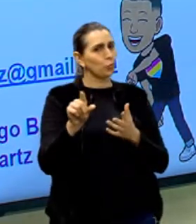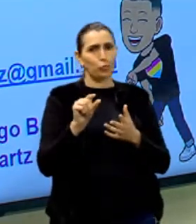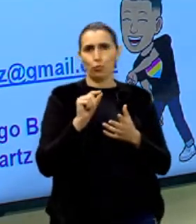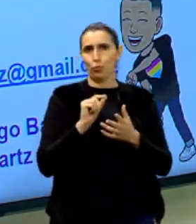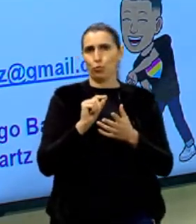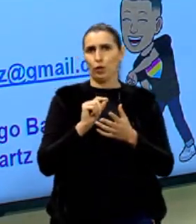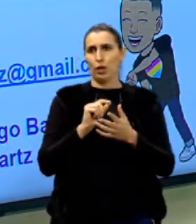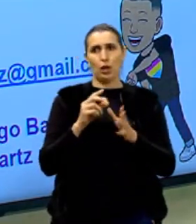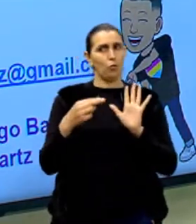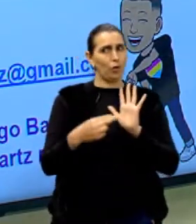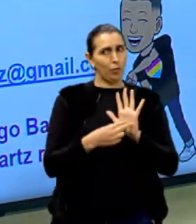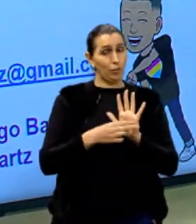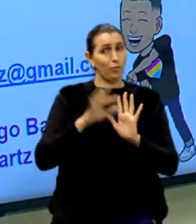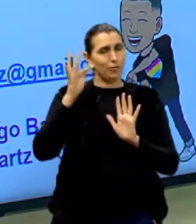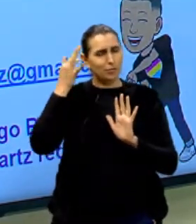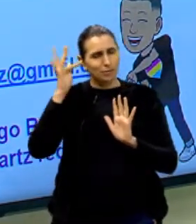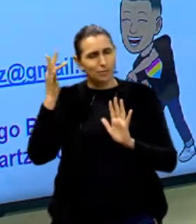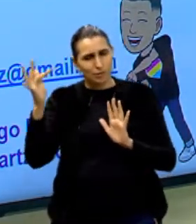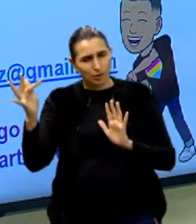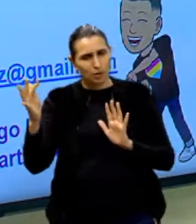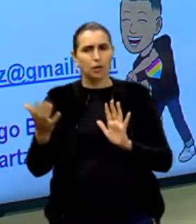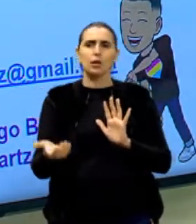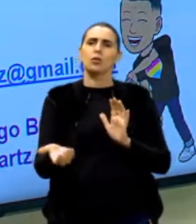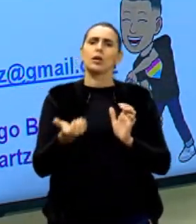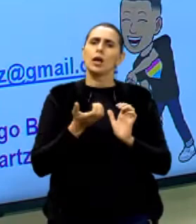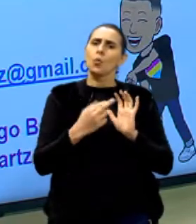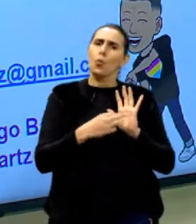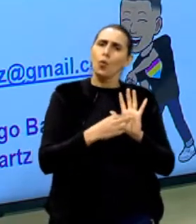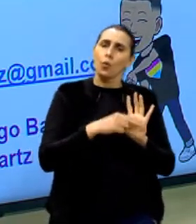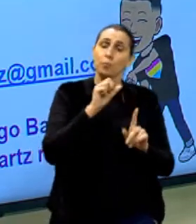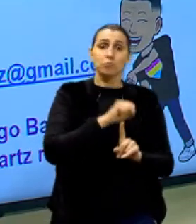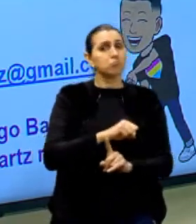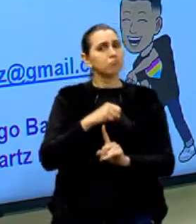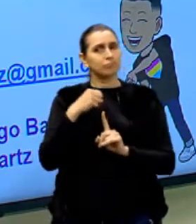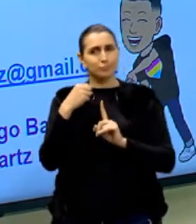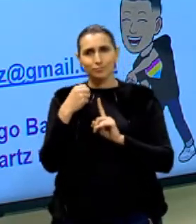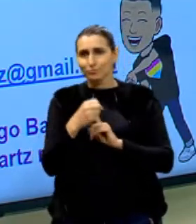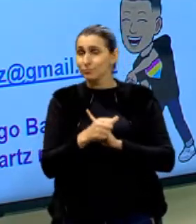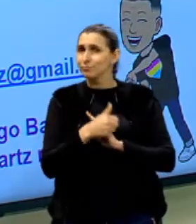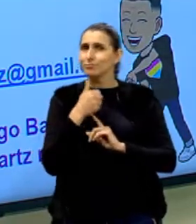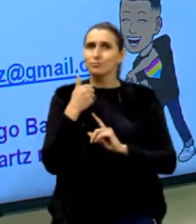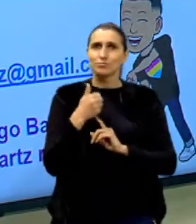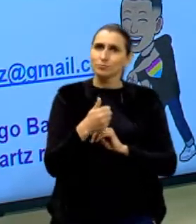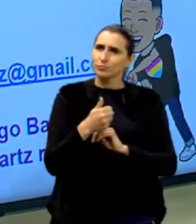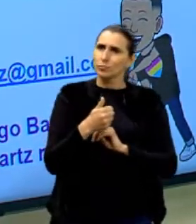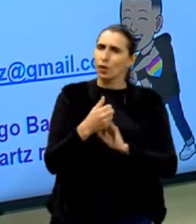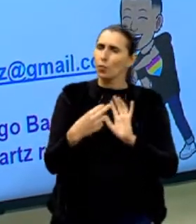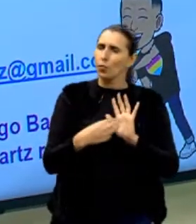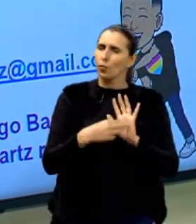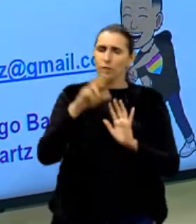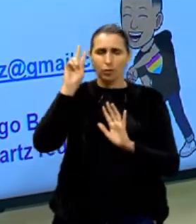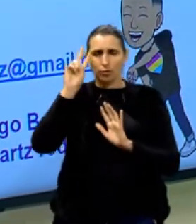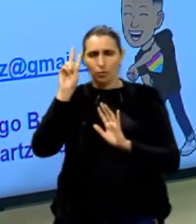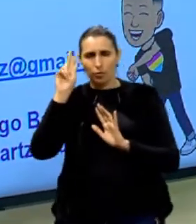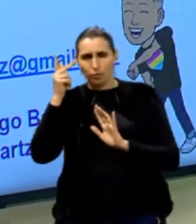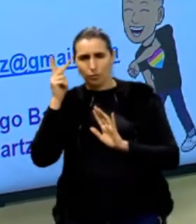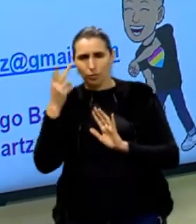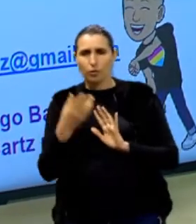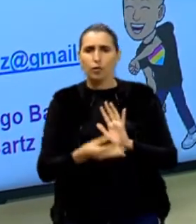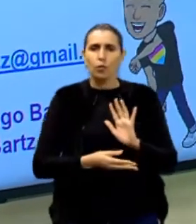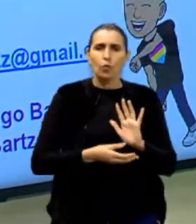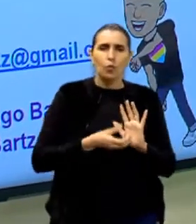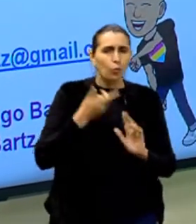trazer filosofia. Beleza. Ah, eu quero trazer sociologia. Beleza. Eu quero trazer história. É quando tu